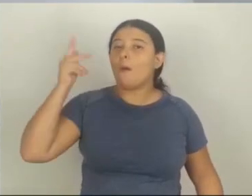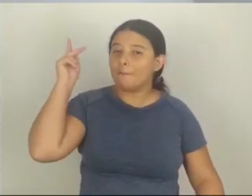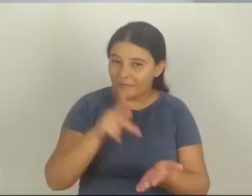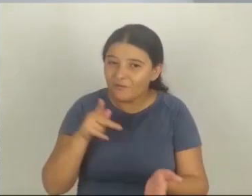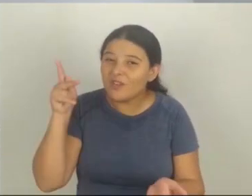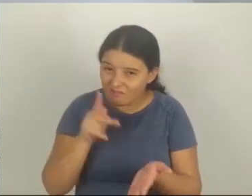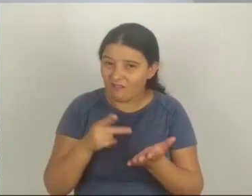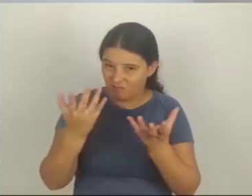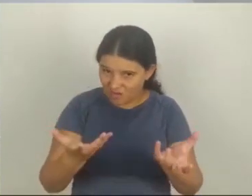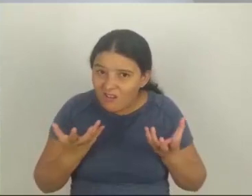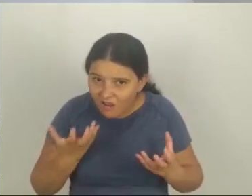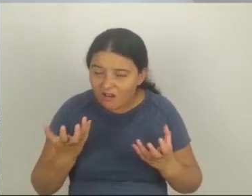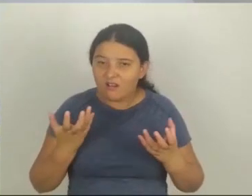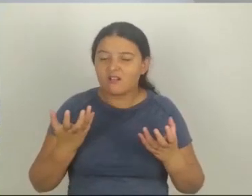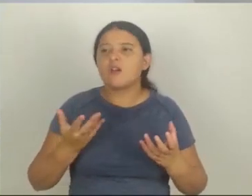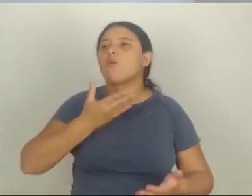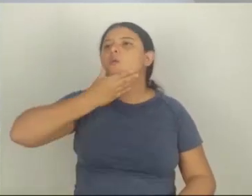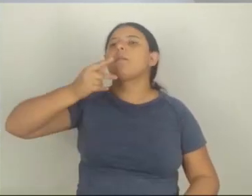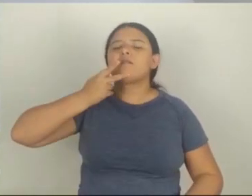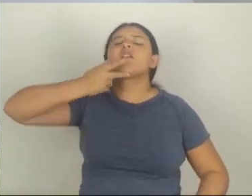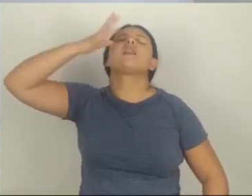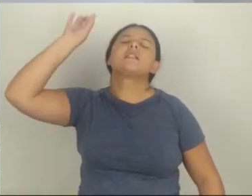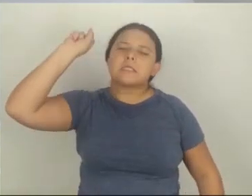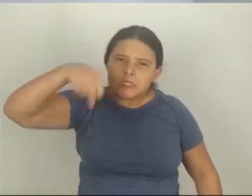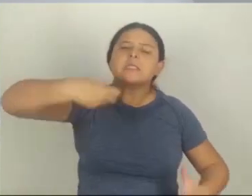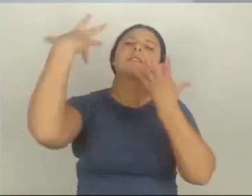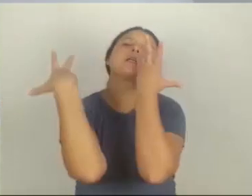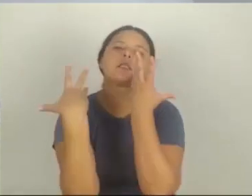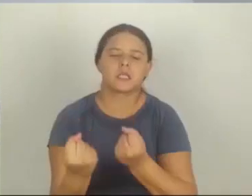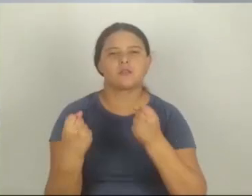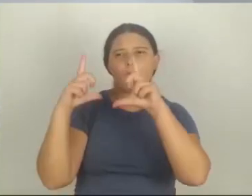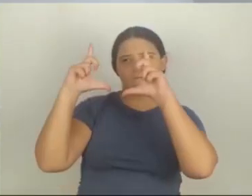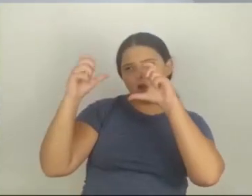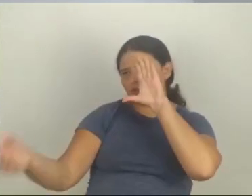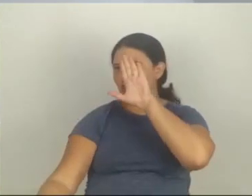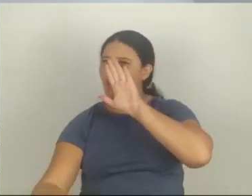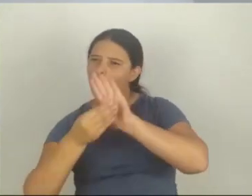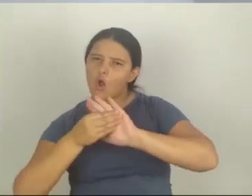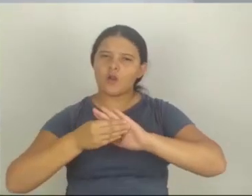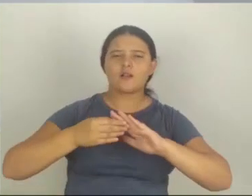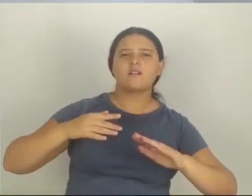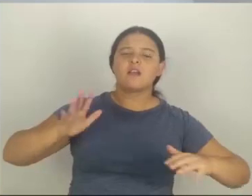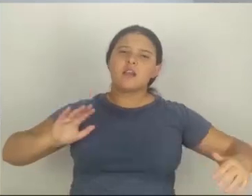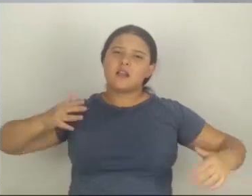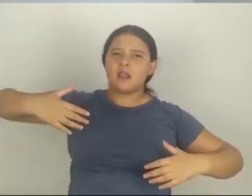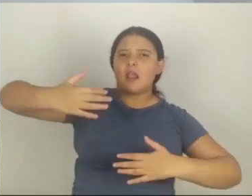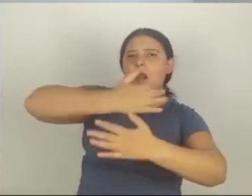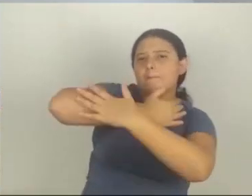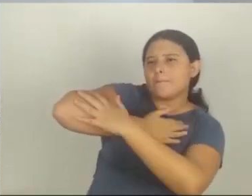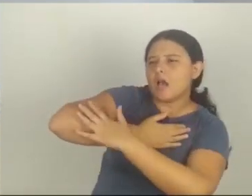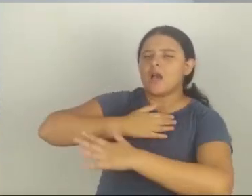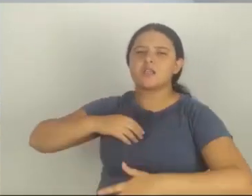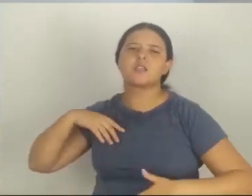afim de um relacionamento, ele assume sim. Ele posta foto, ele te abraça em público, ele